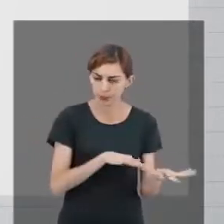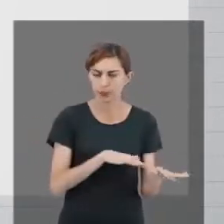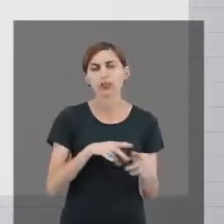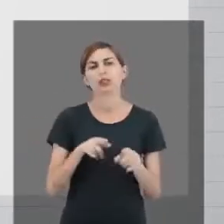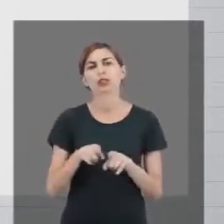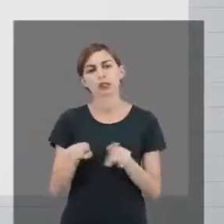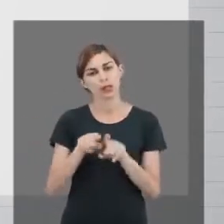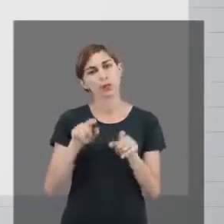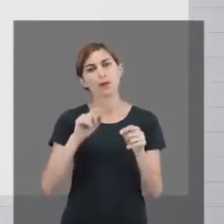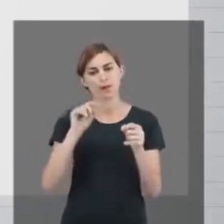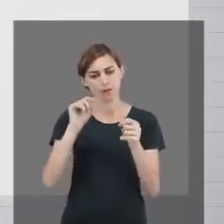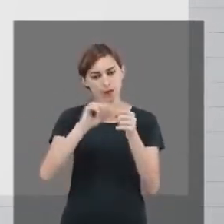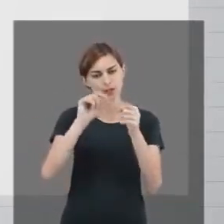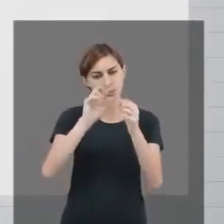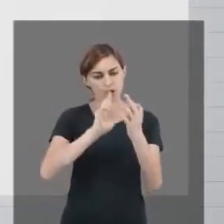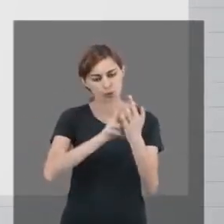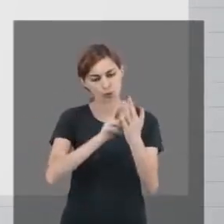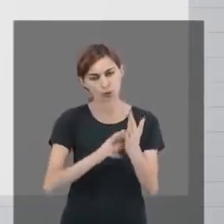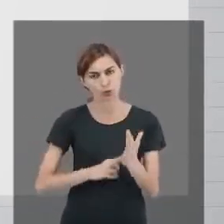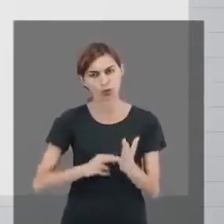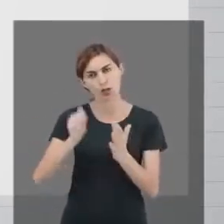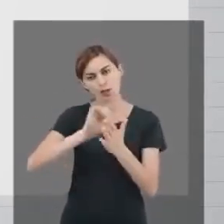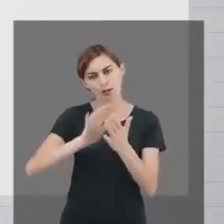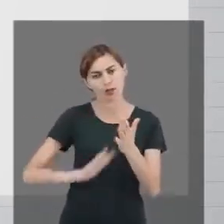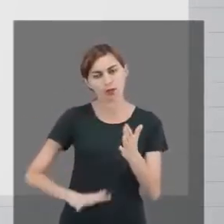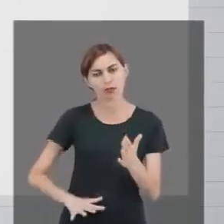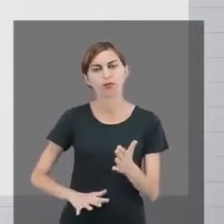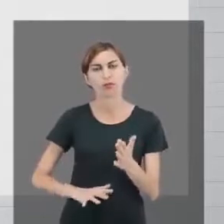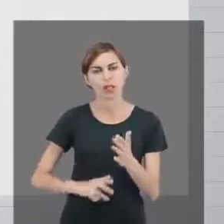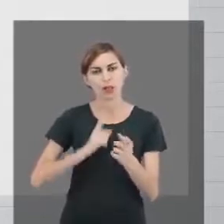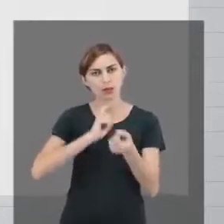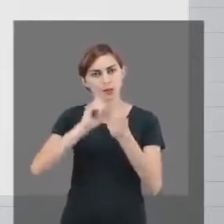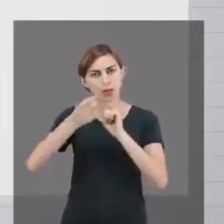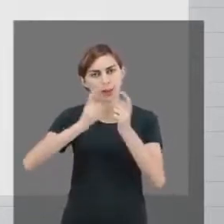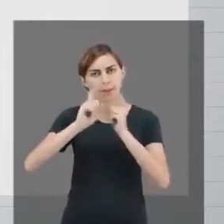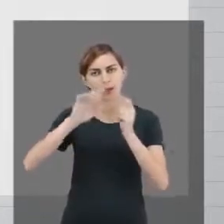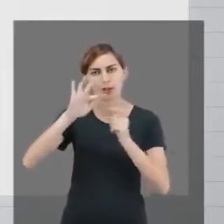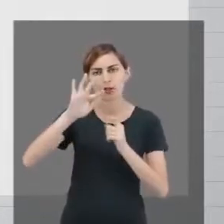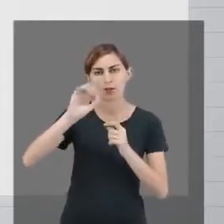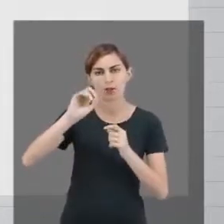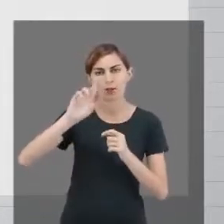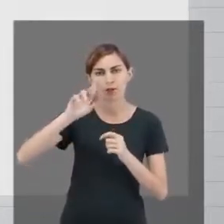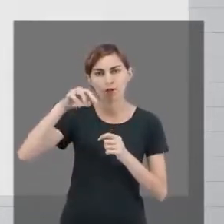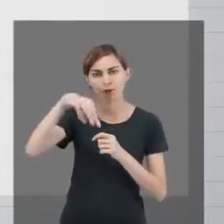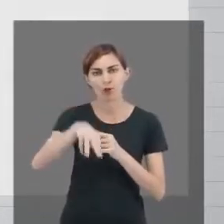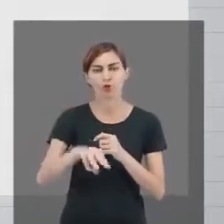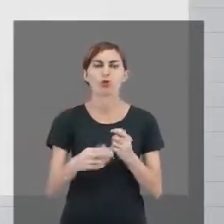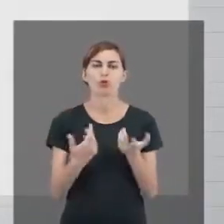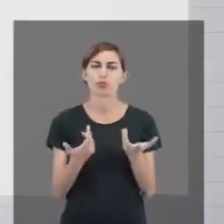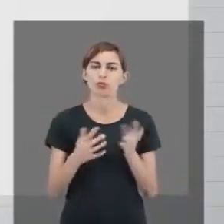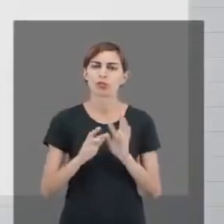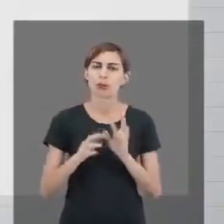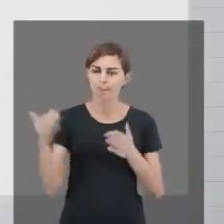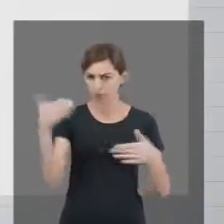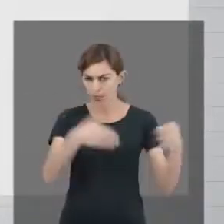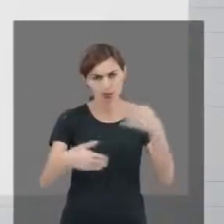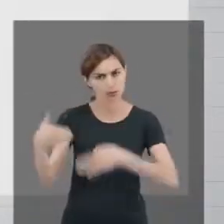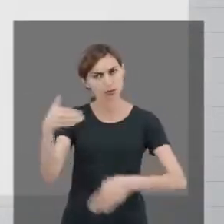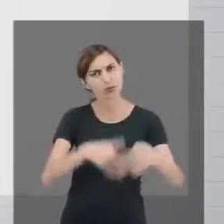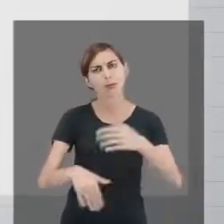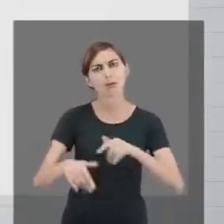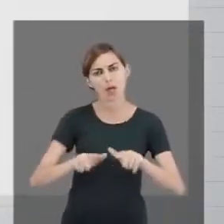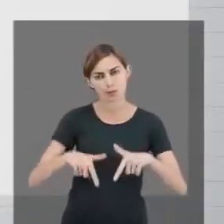certo? E realizar as atividades, trabalhar, se debater nos fóruns que a gente apresenta. Enfim, participar